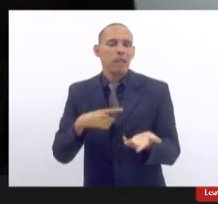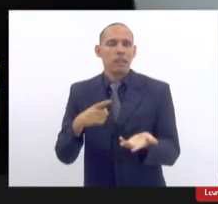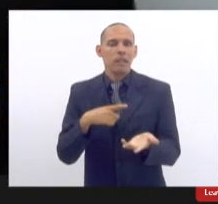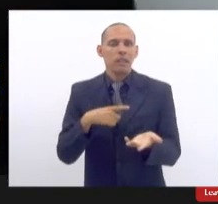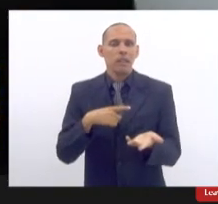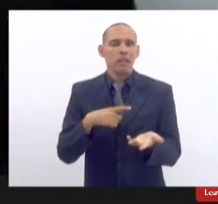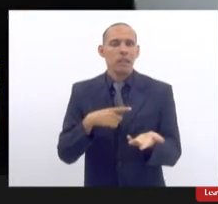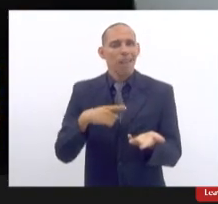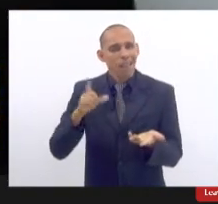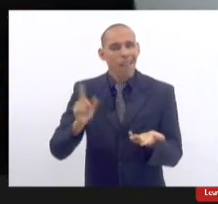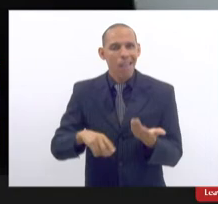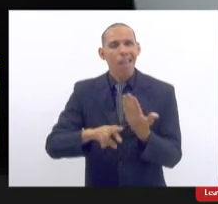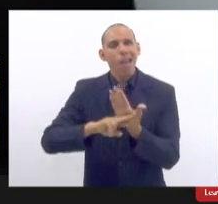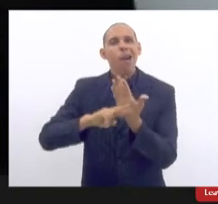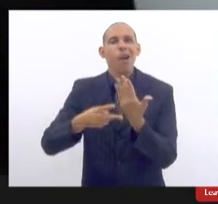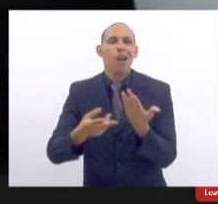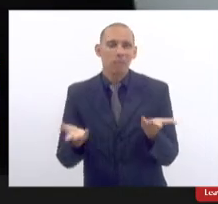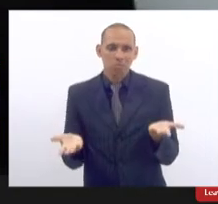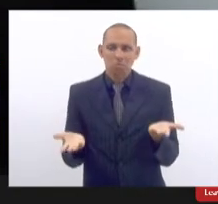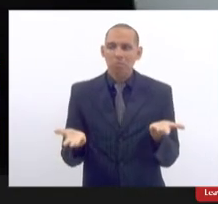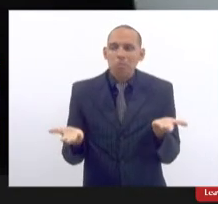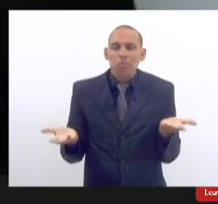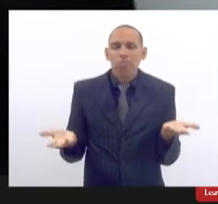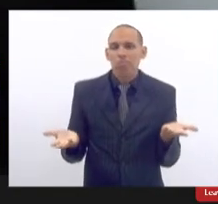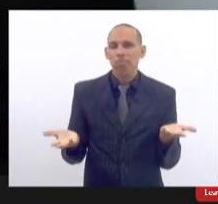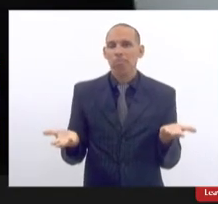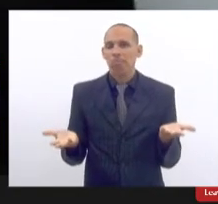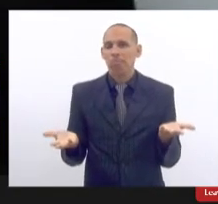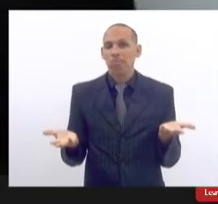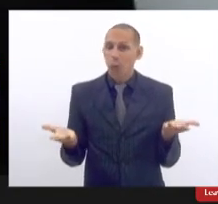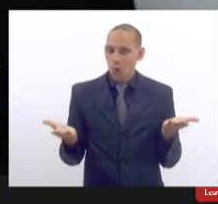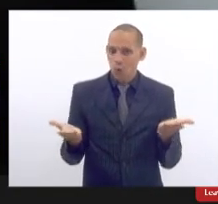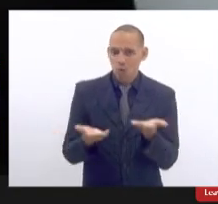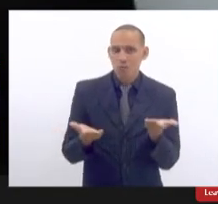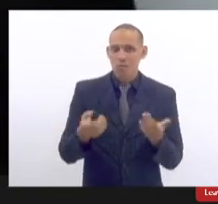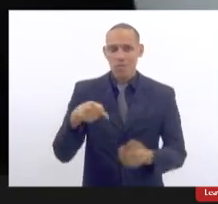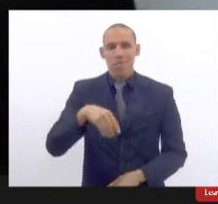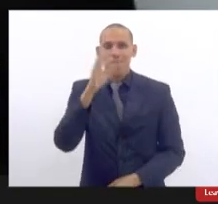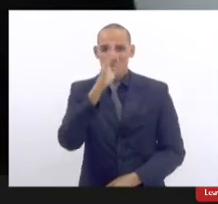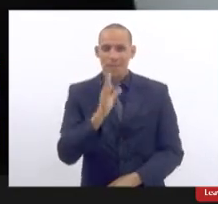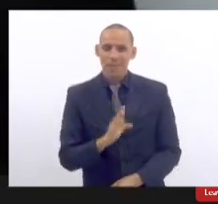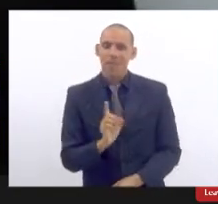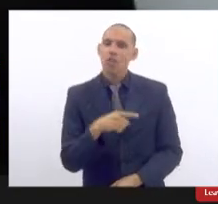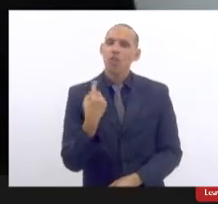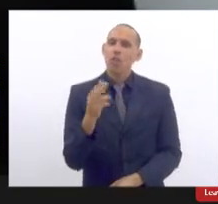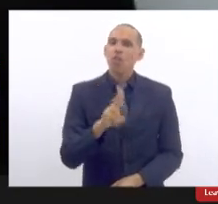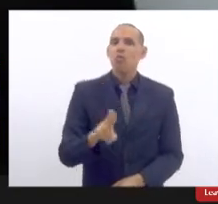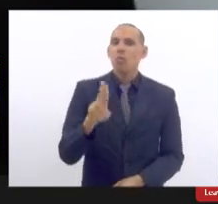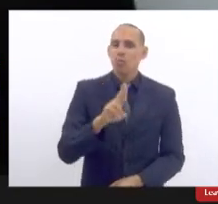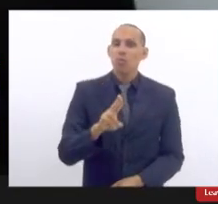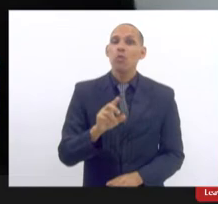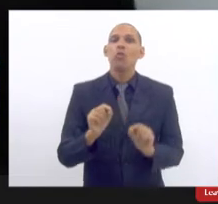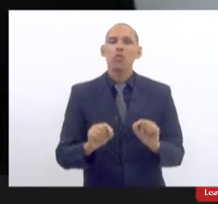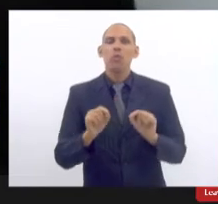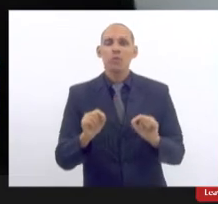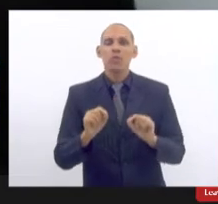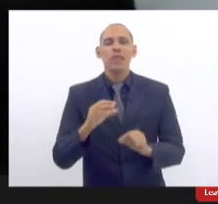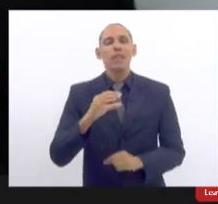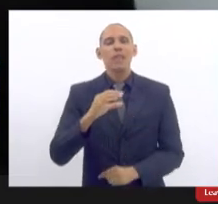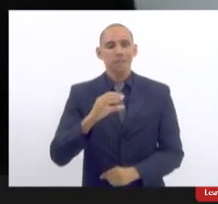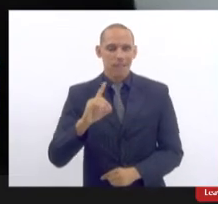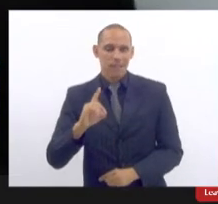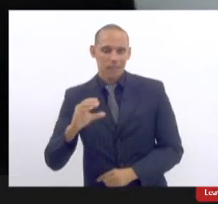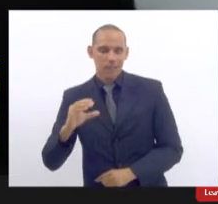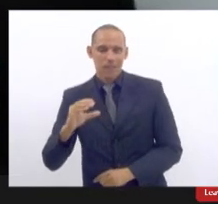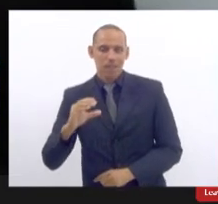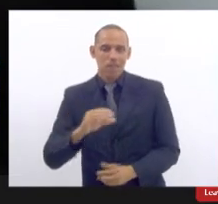adverso evento adverso como esse hoje no Brasil a gente utiliza basicamente o código de defesa do consumidor